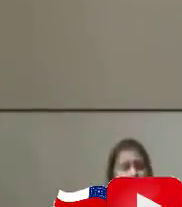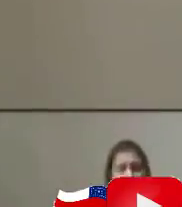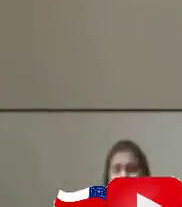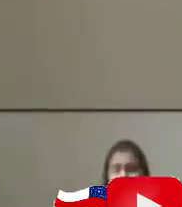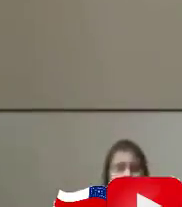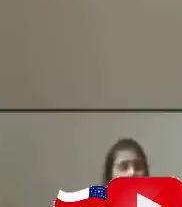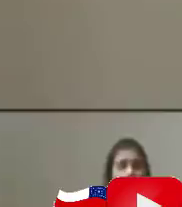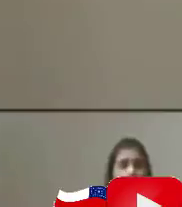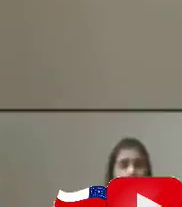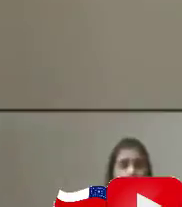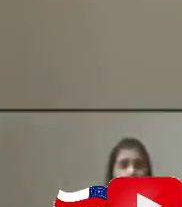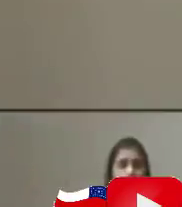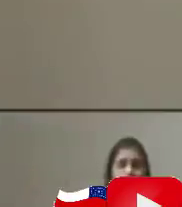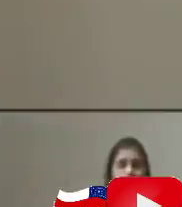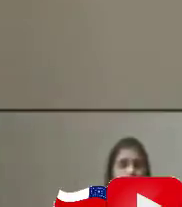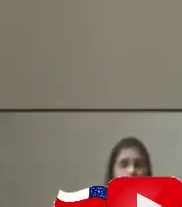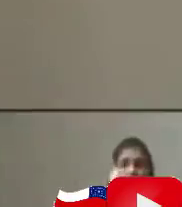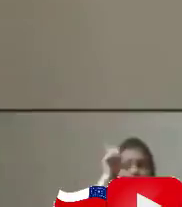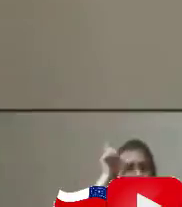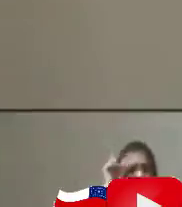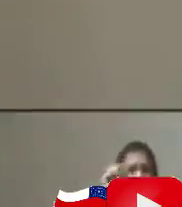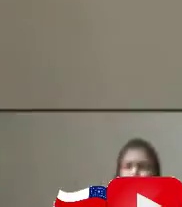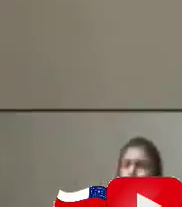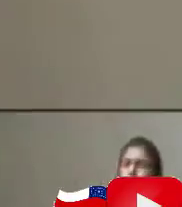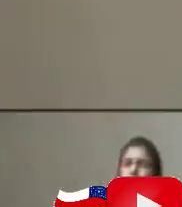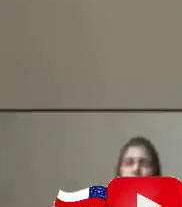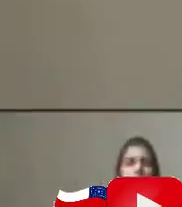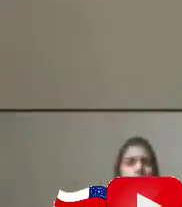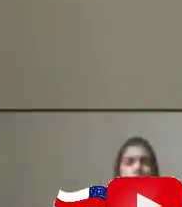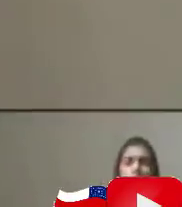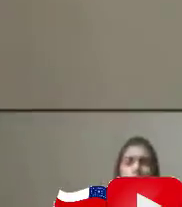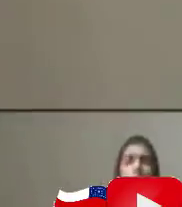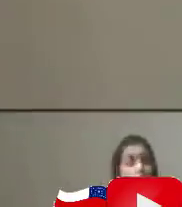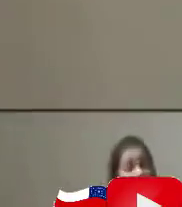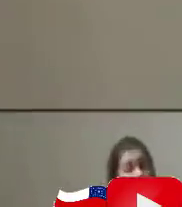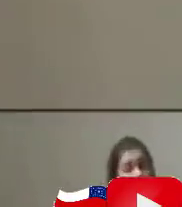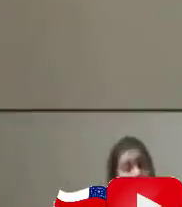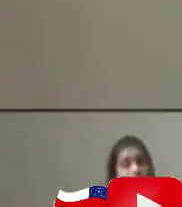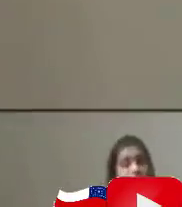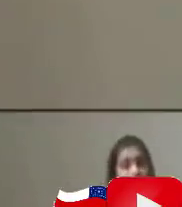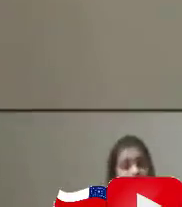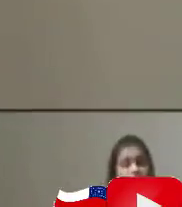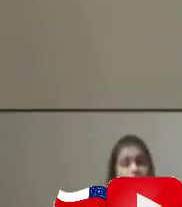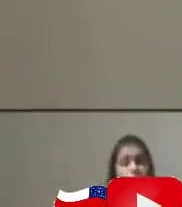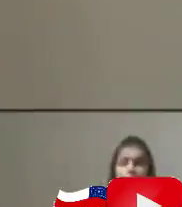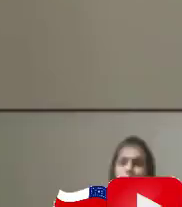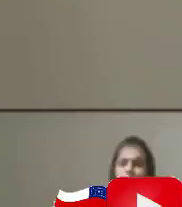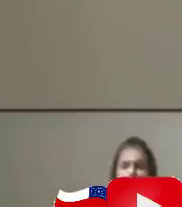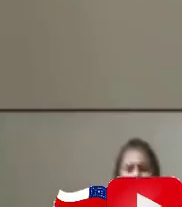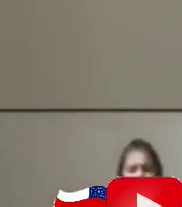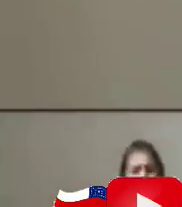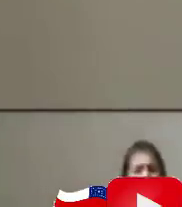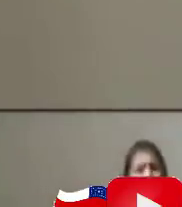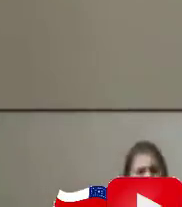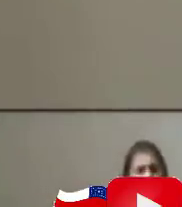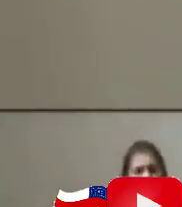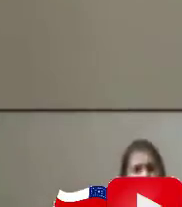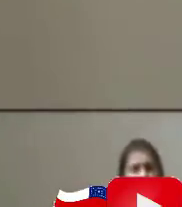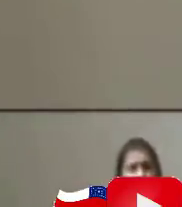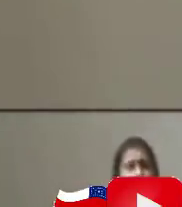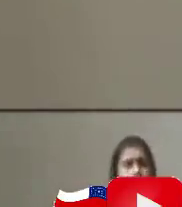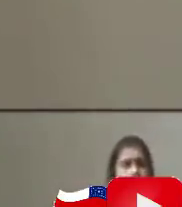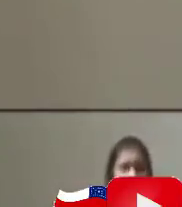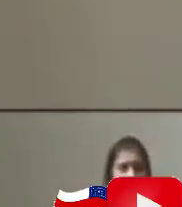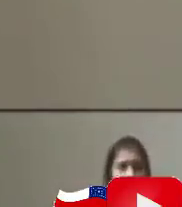-estar, não vai aliviar nada pra ninguém, muito pelo contrário. Então, tenham calma, tranquilidade, que todos seremos contaminados. E